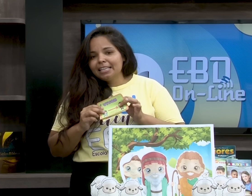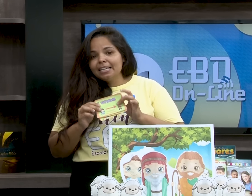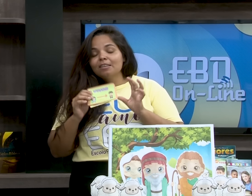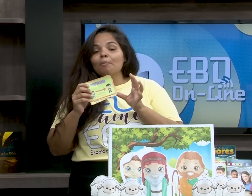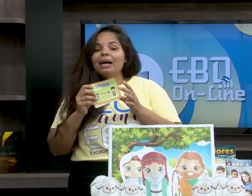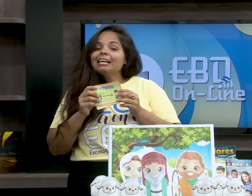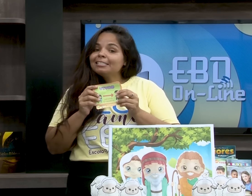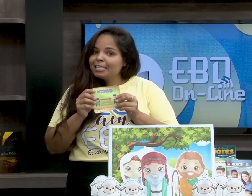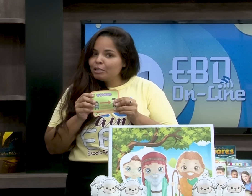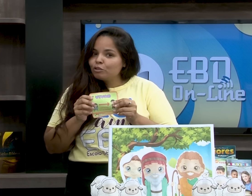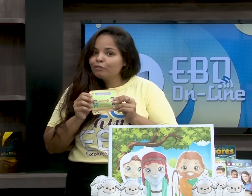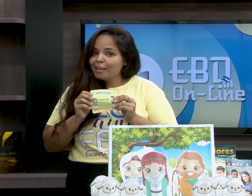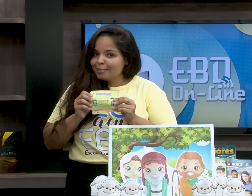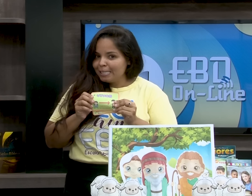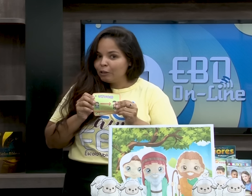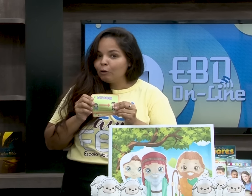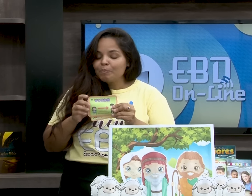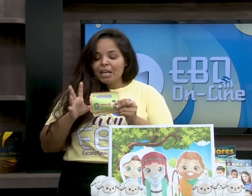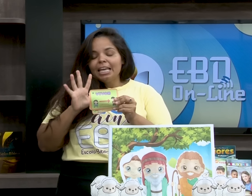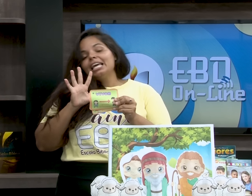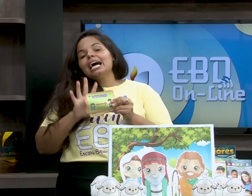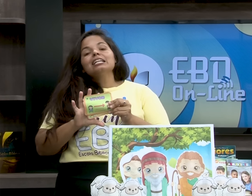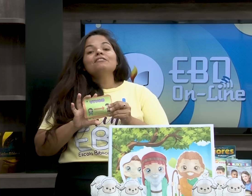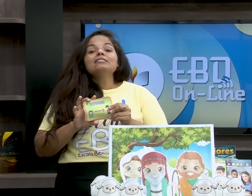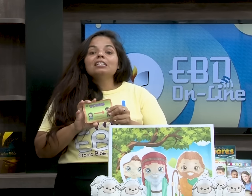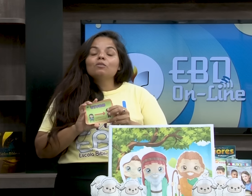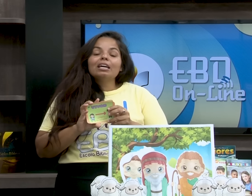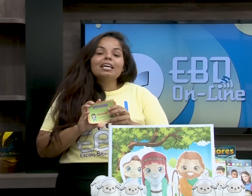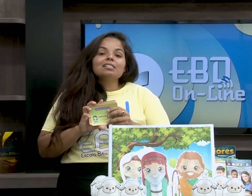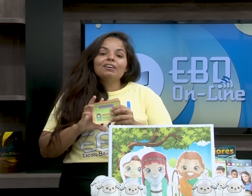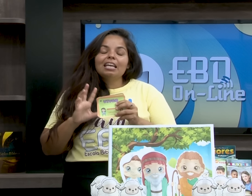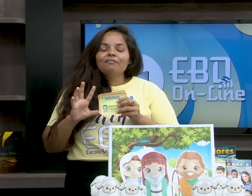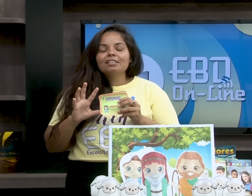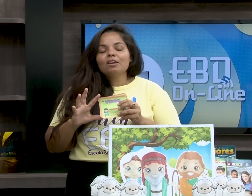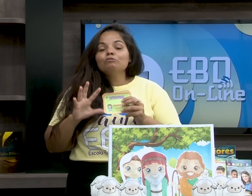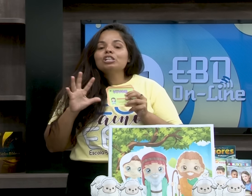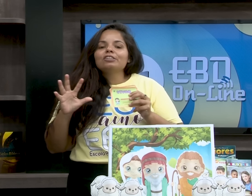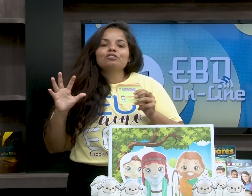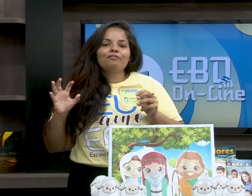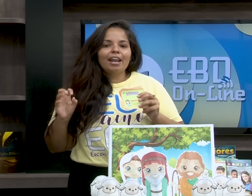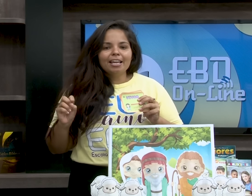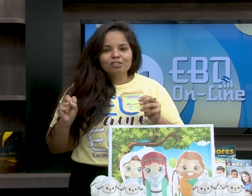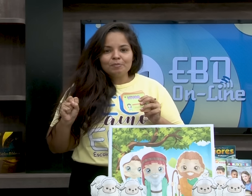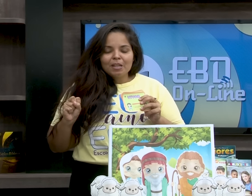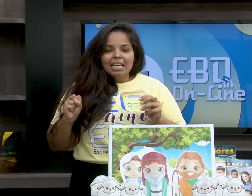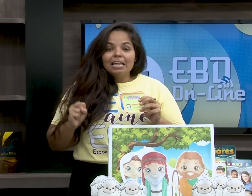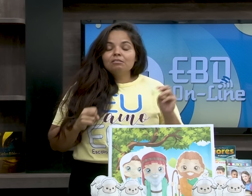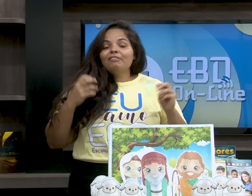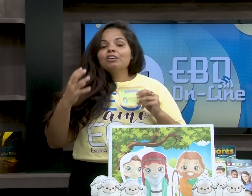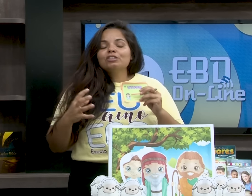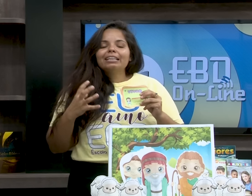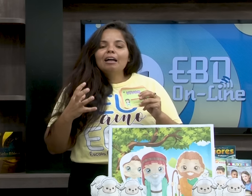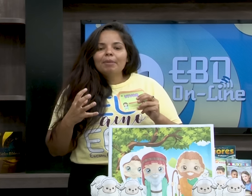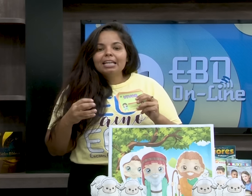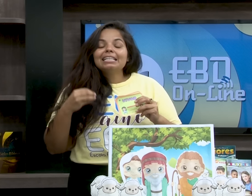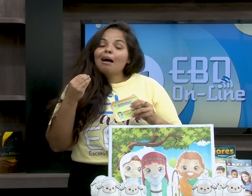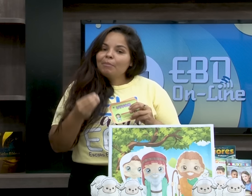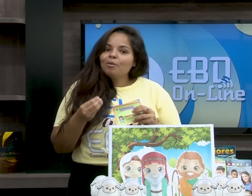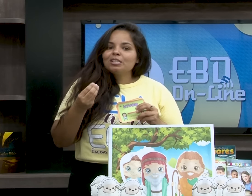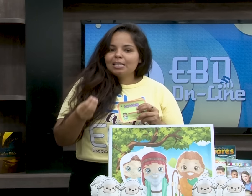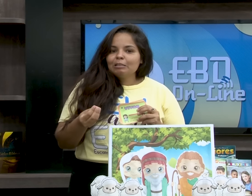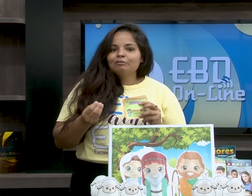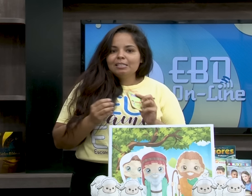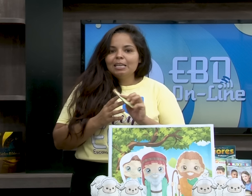dizeres aqui, são pedacinhos do versículo. E cada versículo, a criança vai ter que fazer um gesto diferente. E isso vai ajudar também